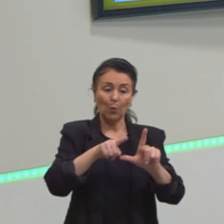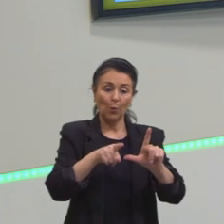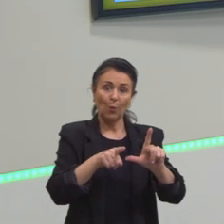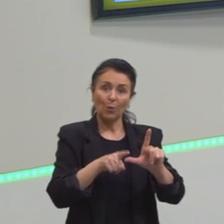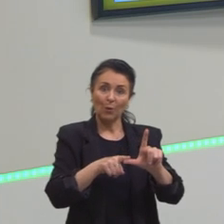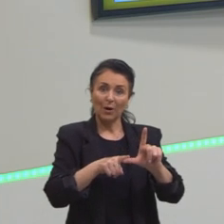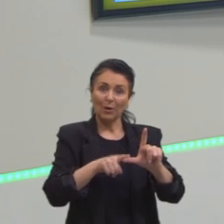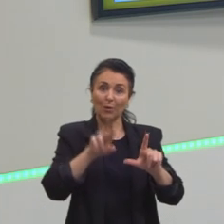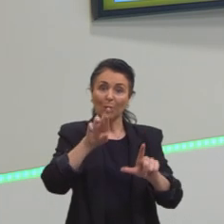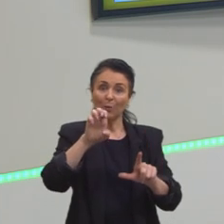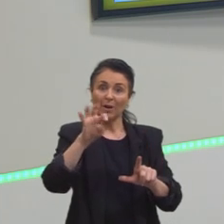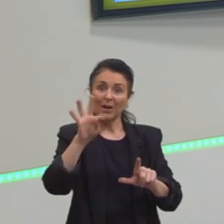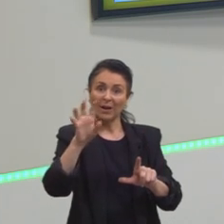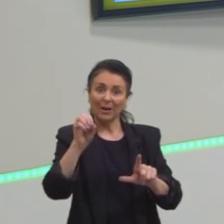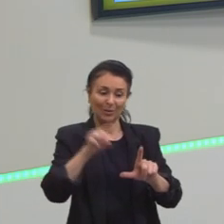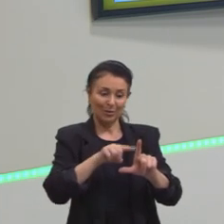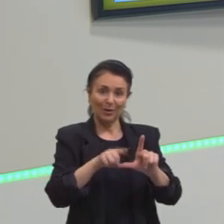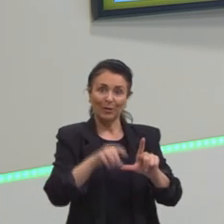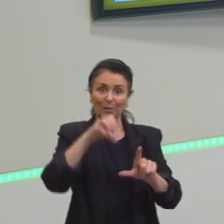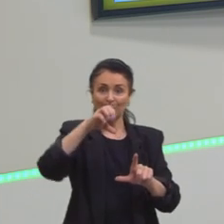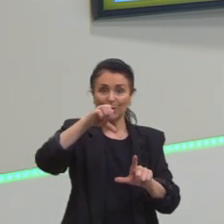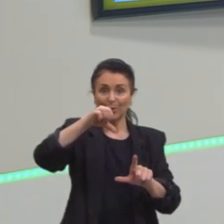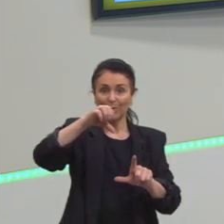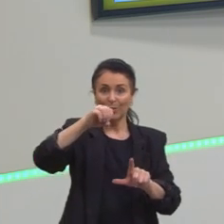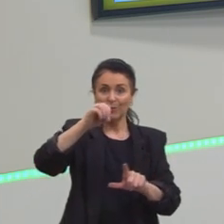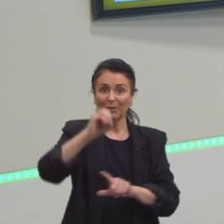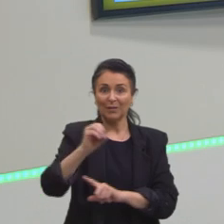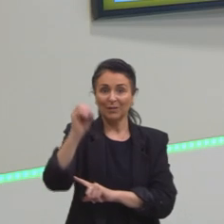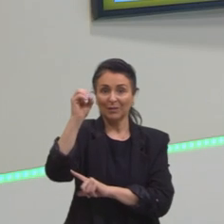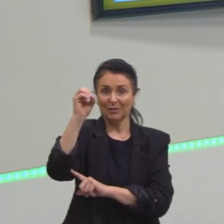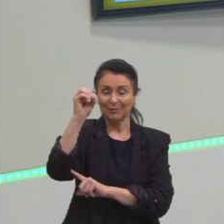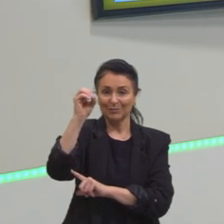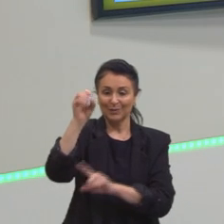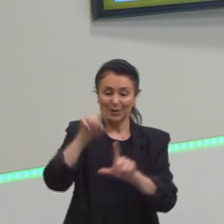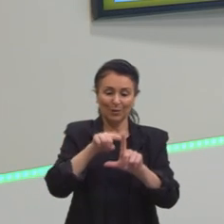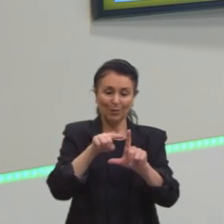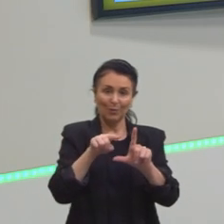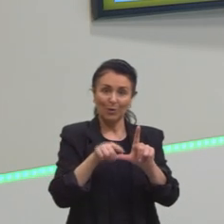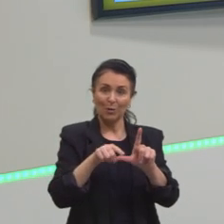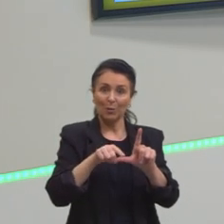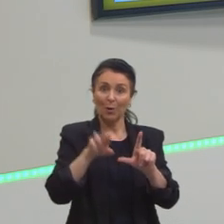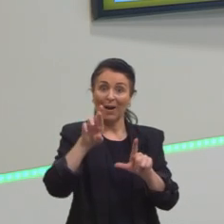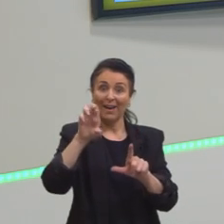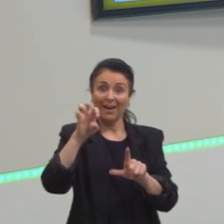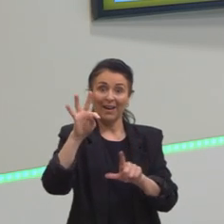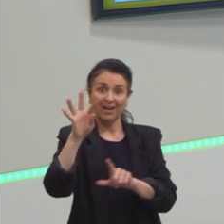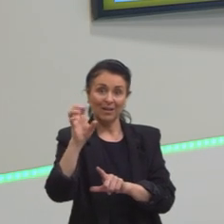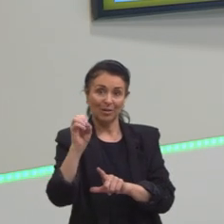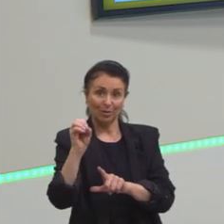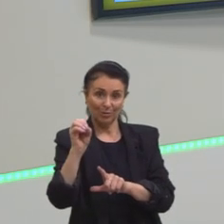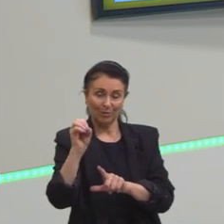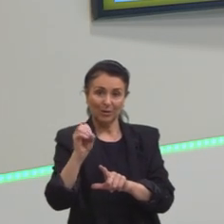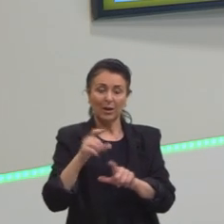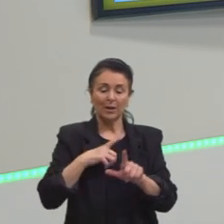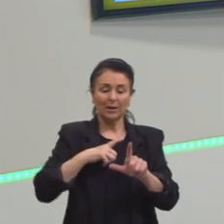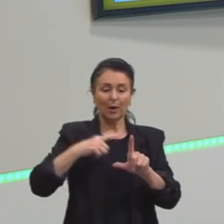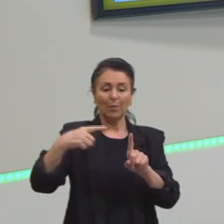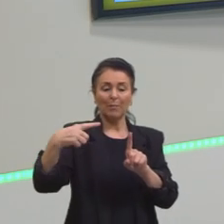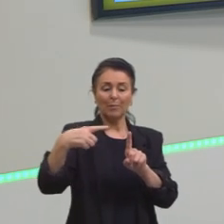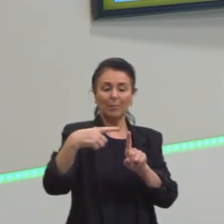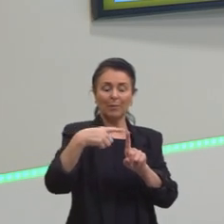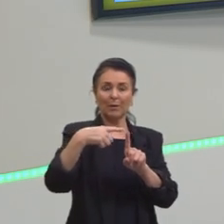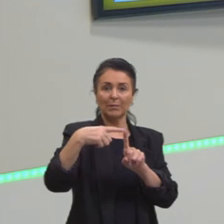que forma o ângulo reto, é um ângulo reto, é um ângulo de 90 graus, que advém de uma perpendicularidade